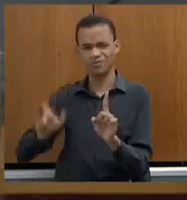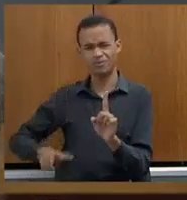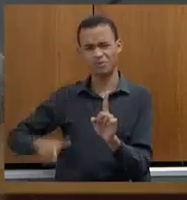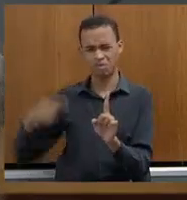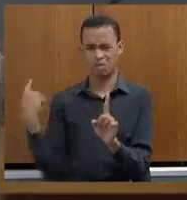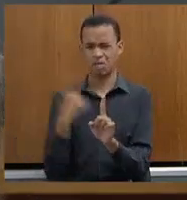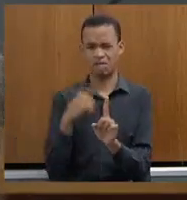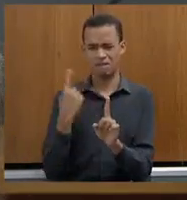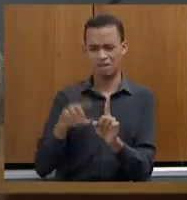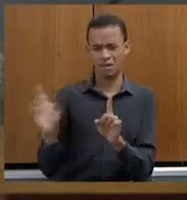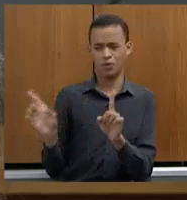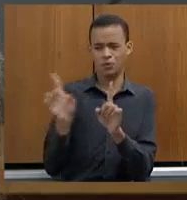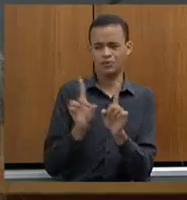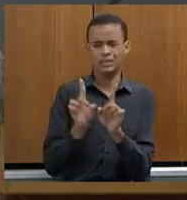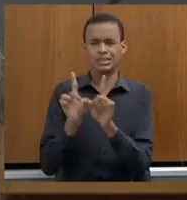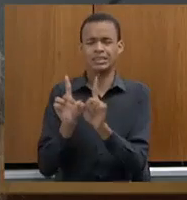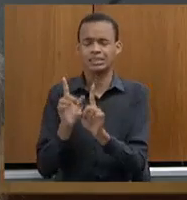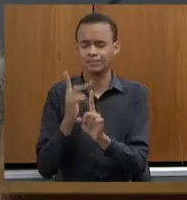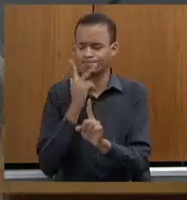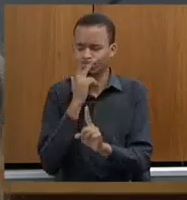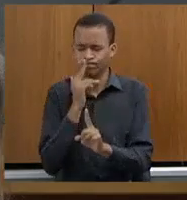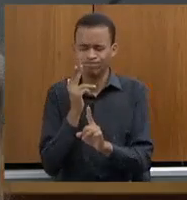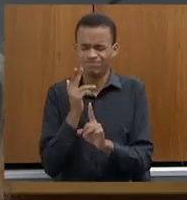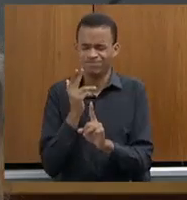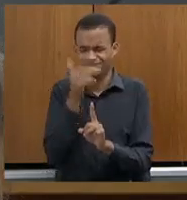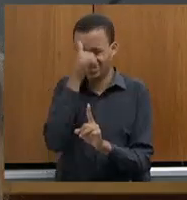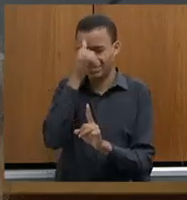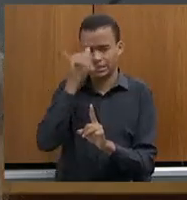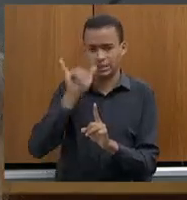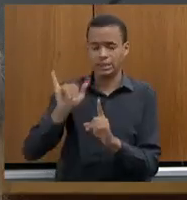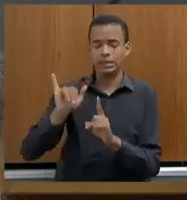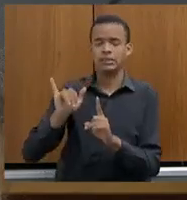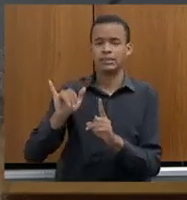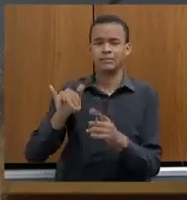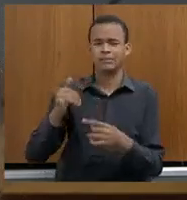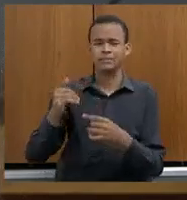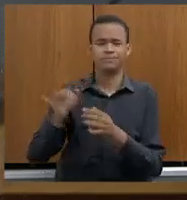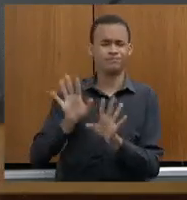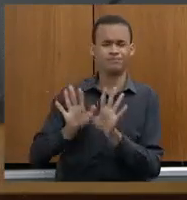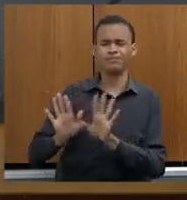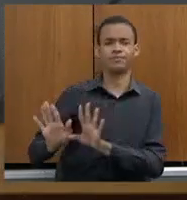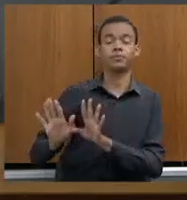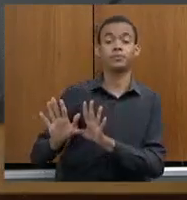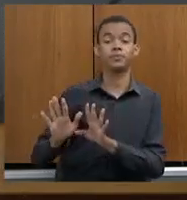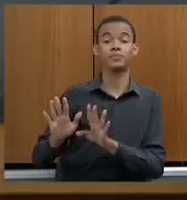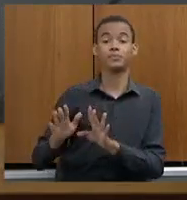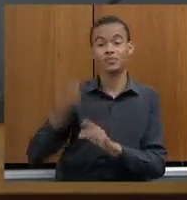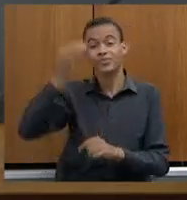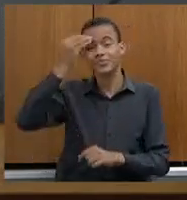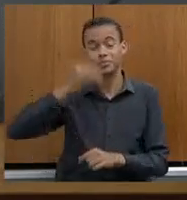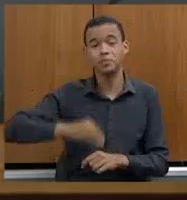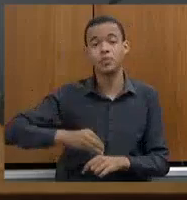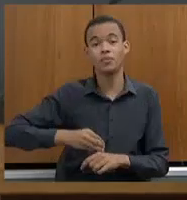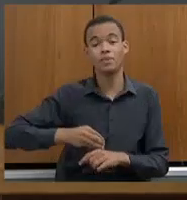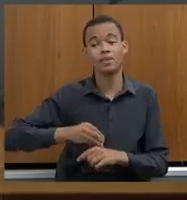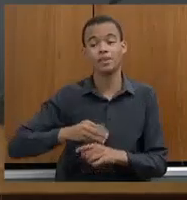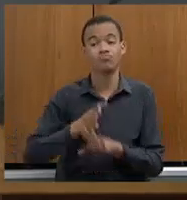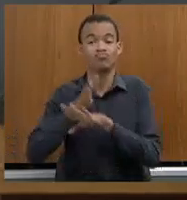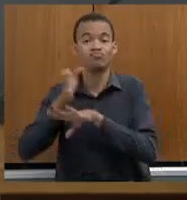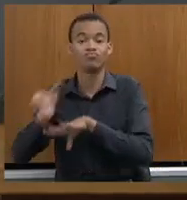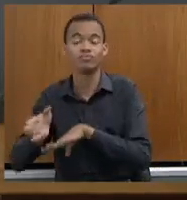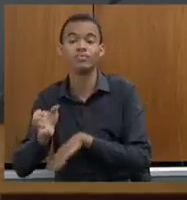às vezes a gente desiste dessa denúncia antes de que ela possa ser efetivada. Então, se o senhor puder